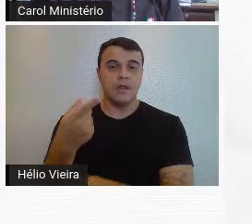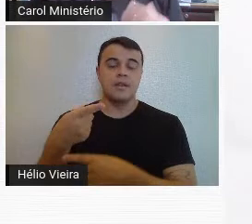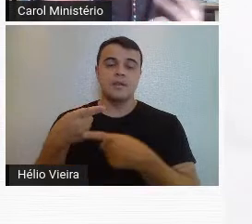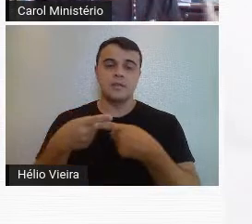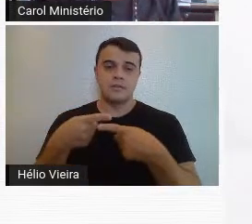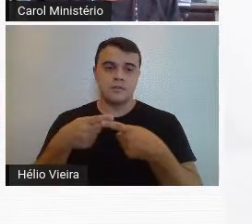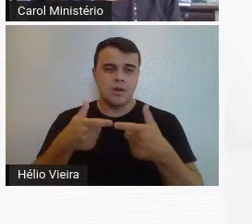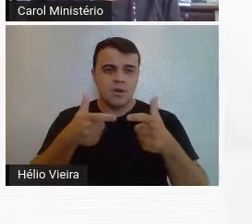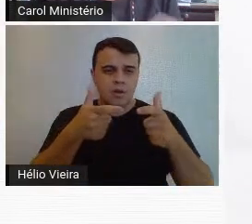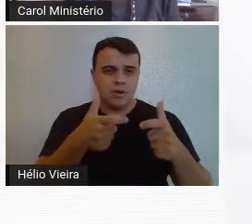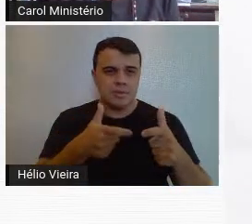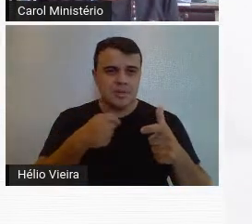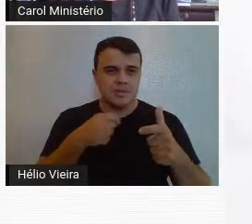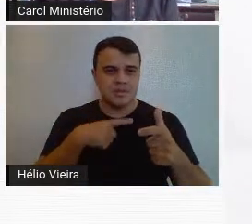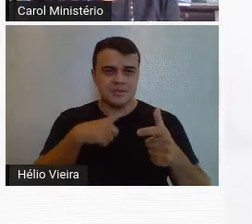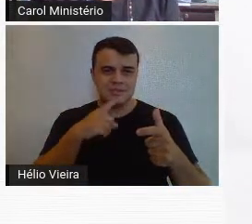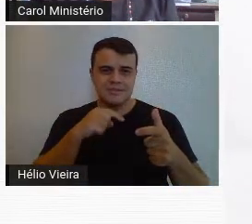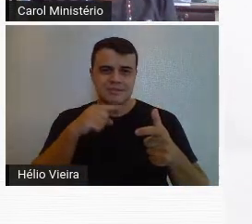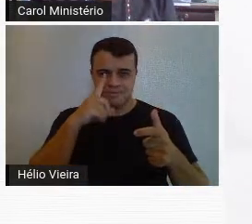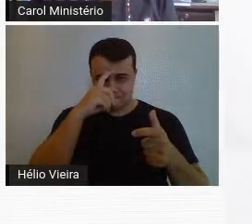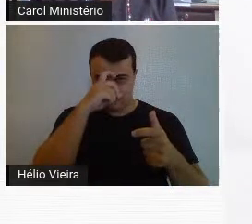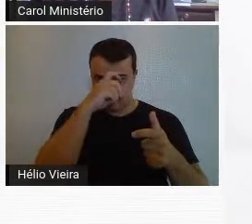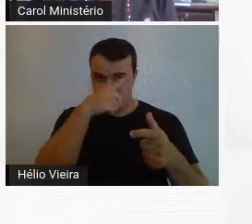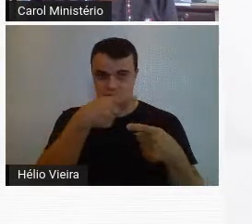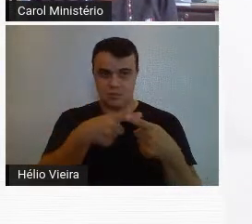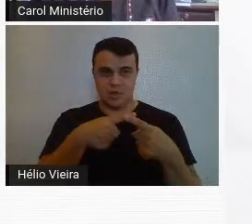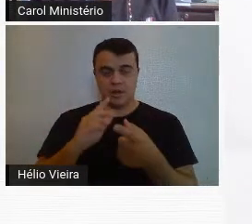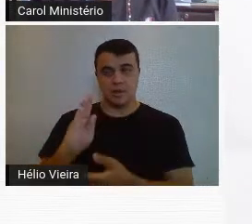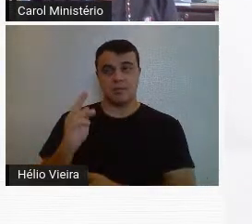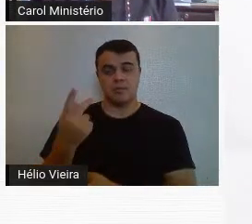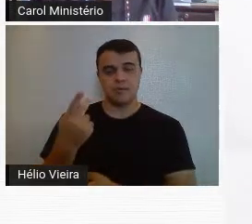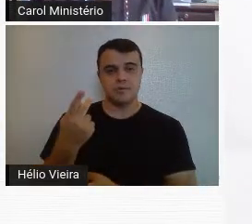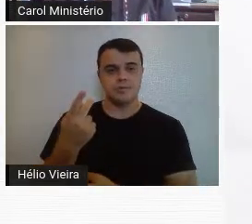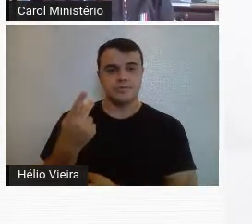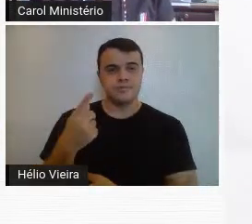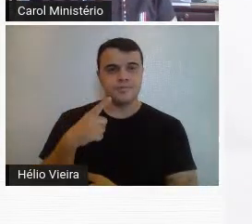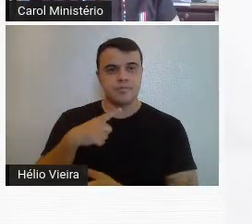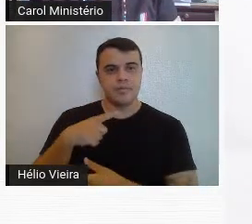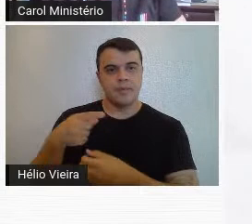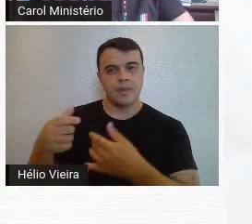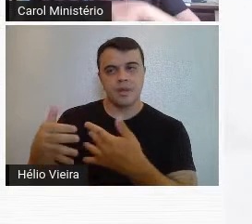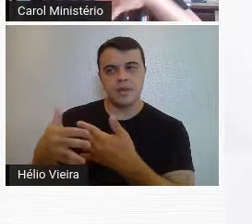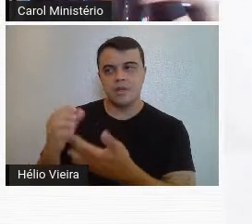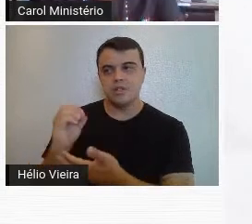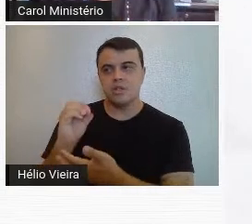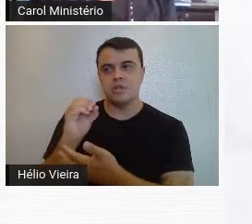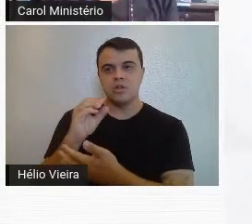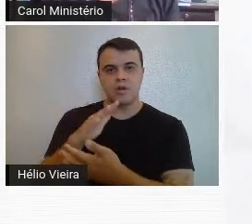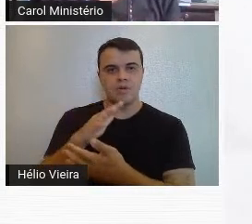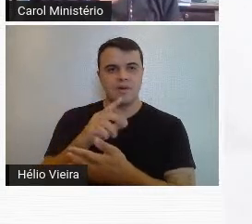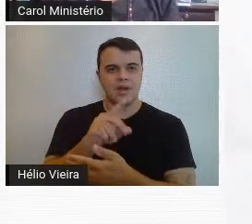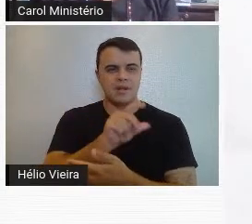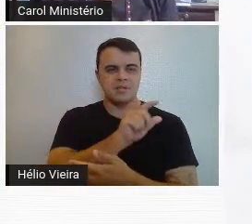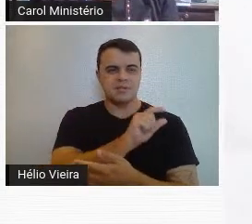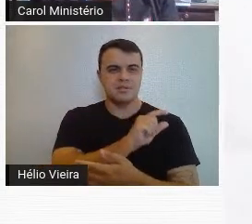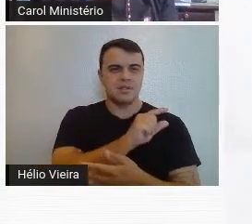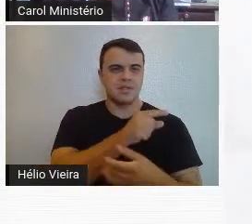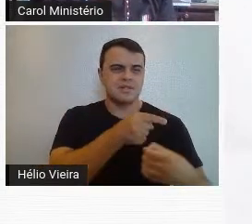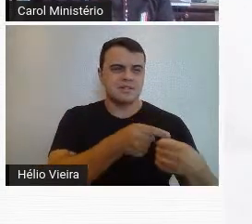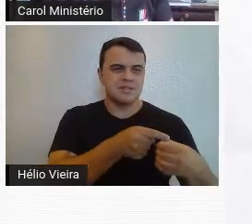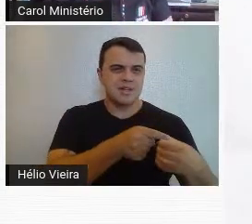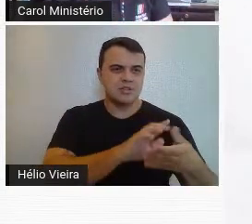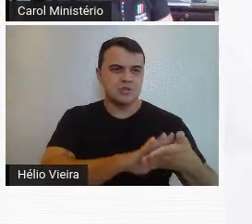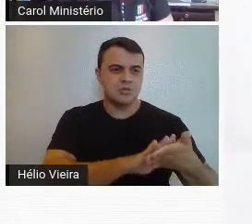era um ambiente incipiente, claro, até por Belo Horizonte ser uma cidade nova, pelo Curral del Rey ter sido praticamente todo